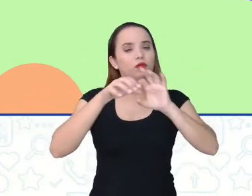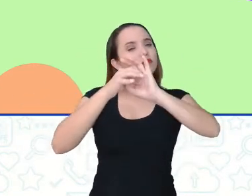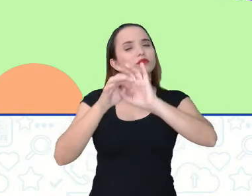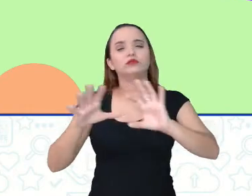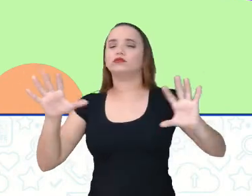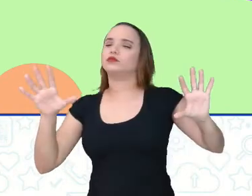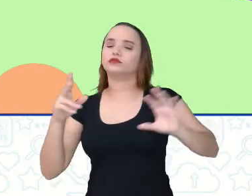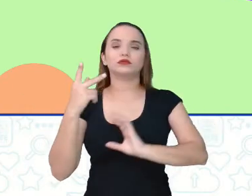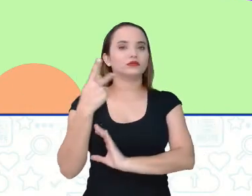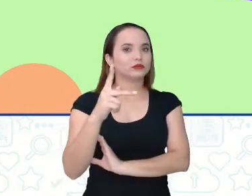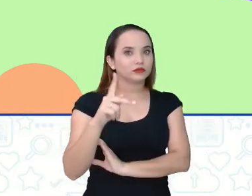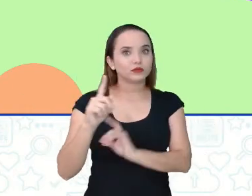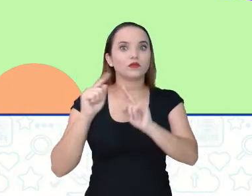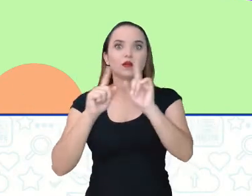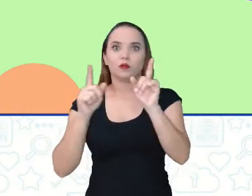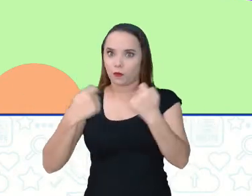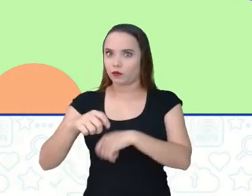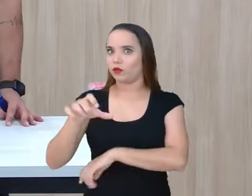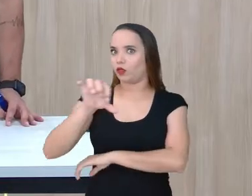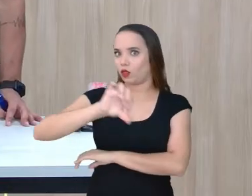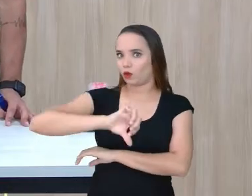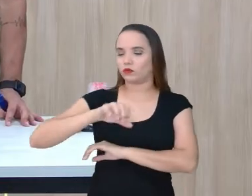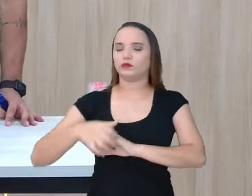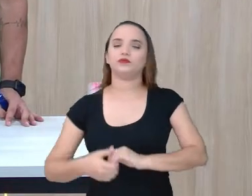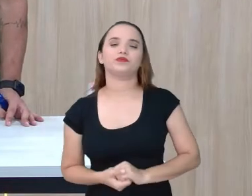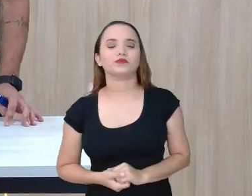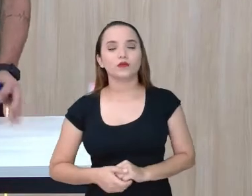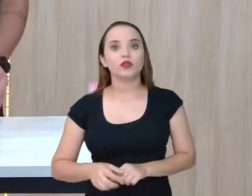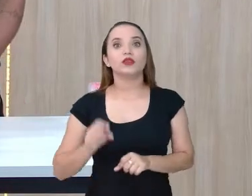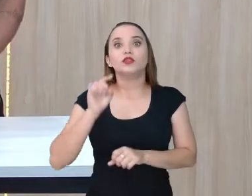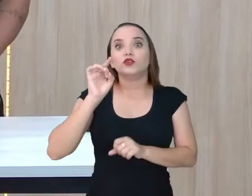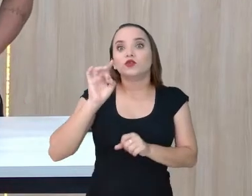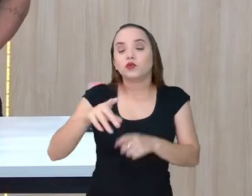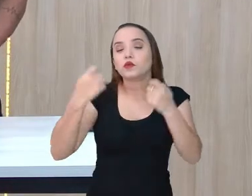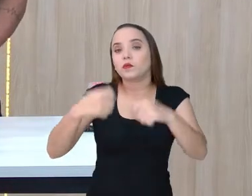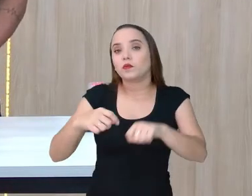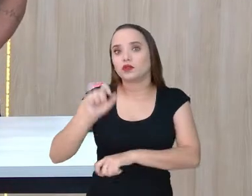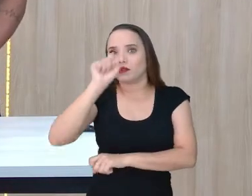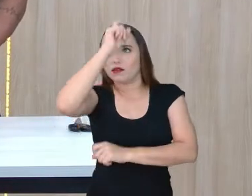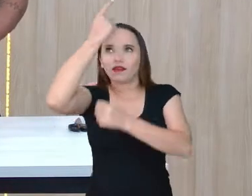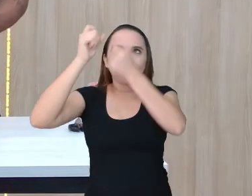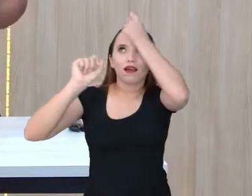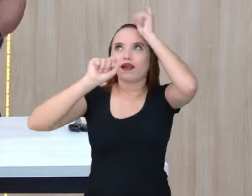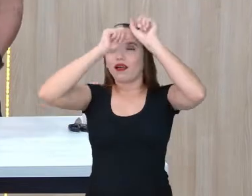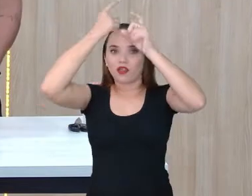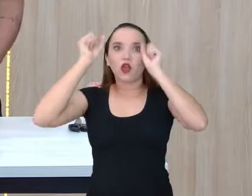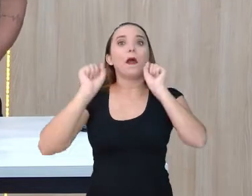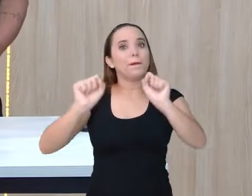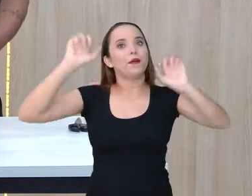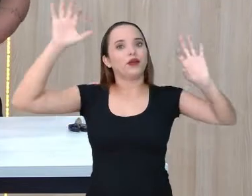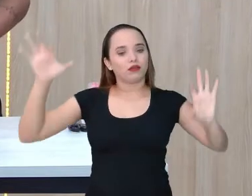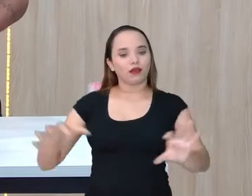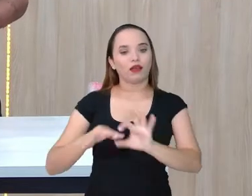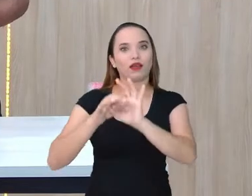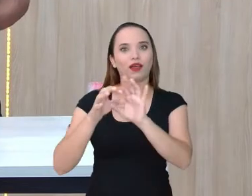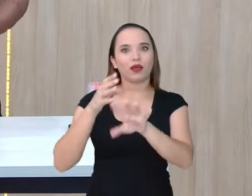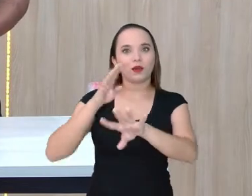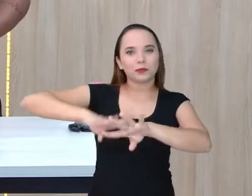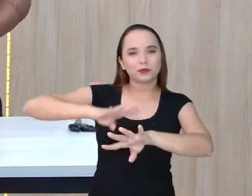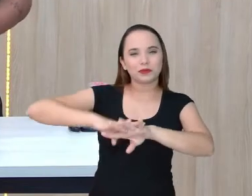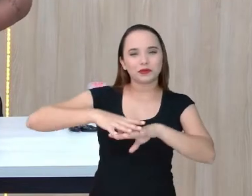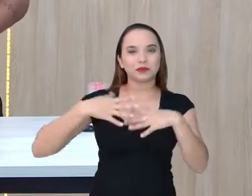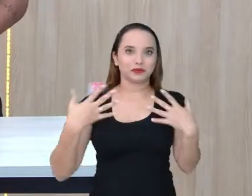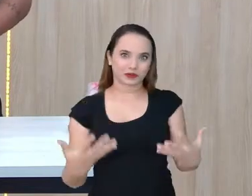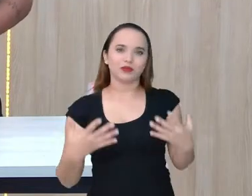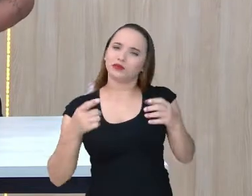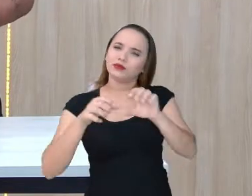vocês quiserem. Aí, vocês podem usar a criatividade de vocês e fazer essa ligação aí com a matemática, né? Então, fiquem